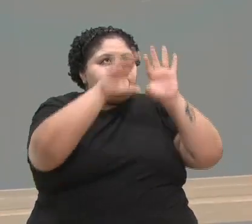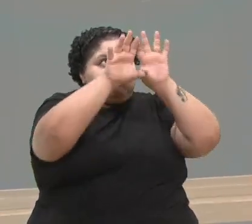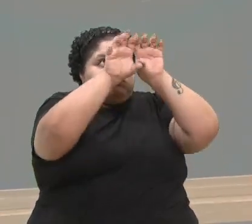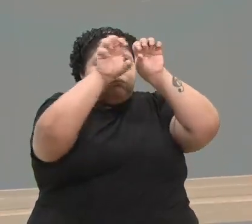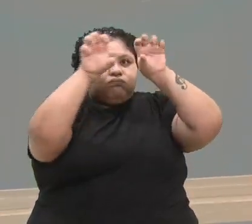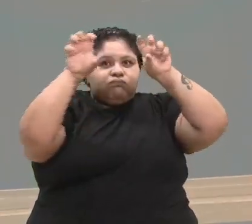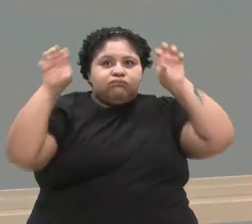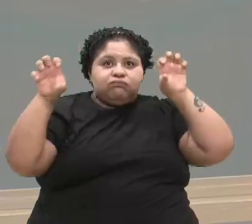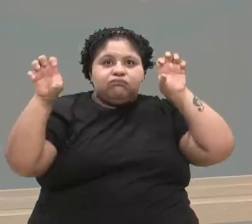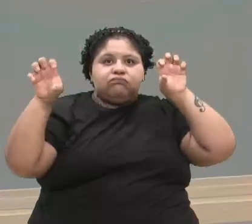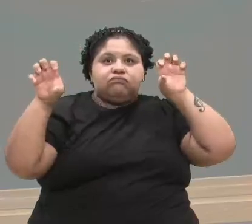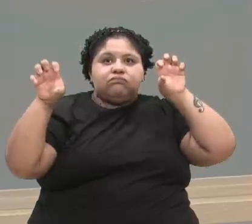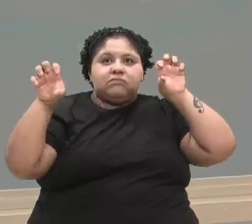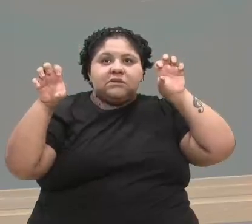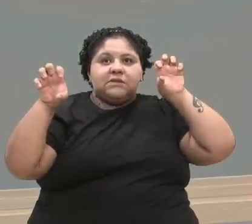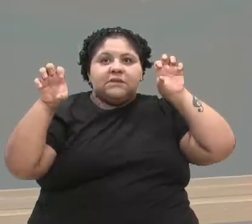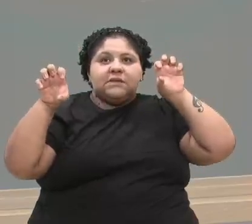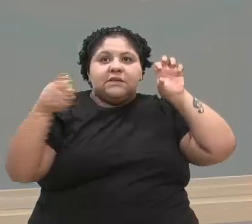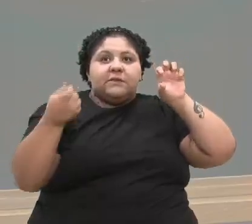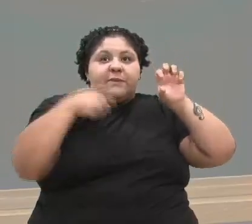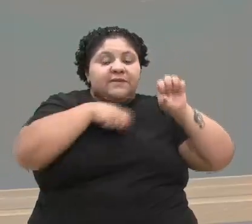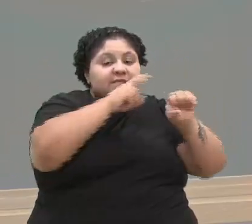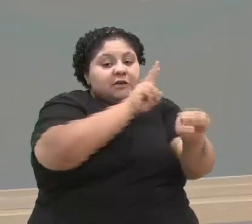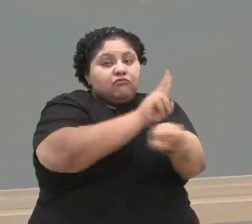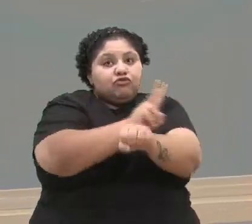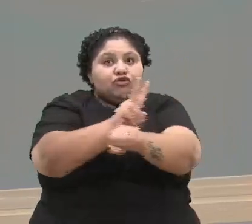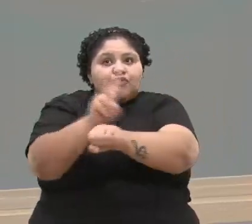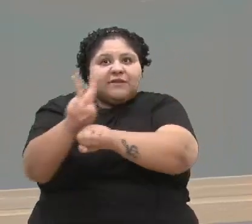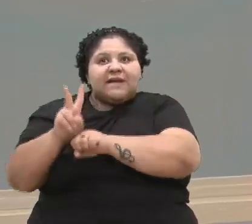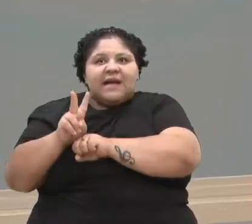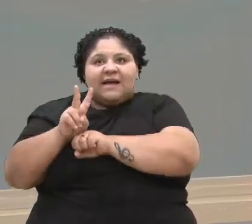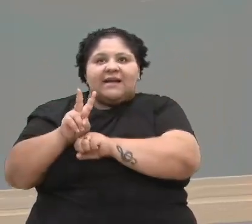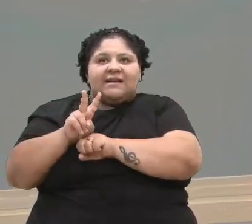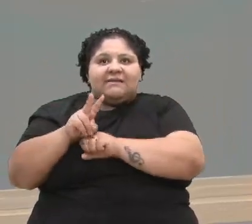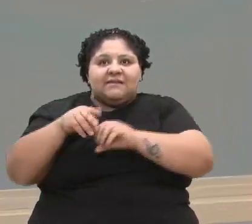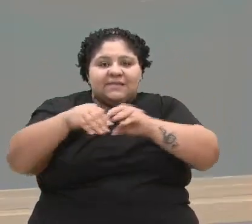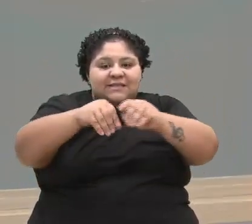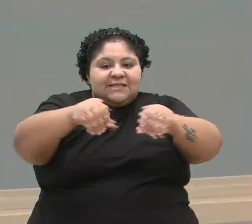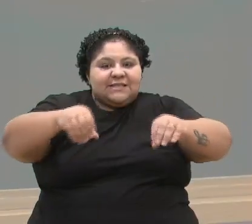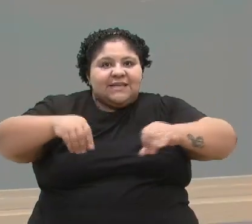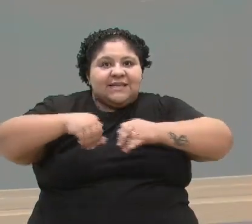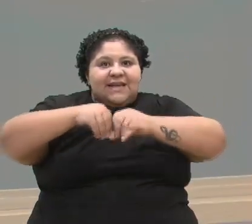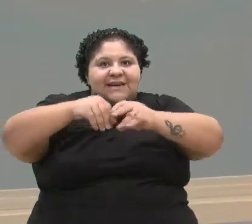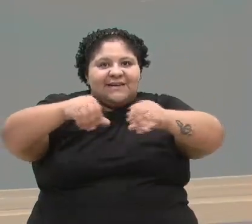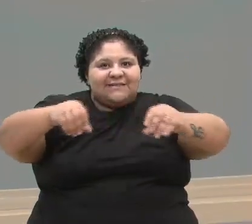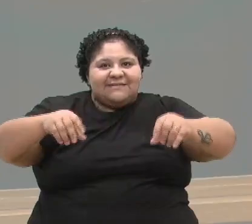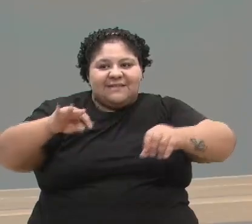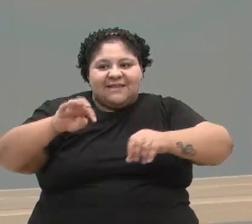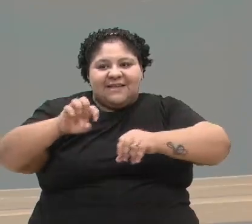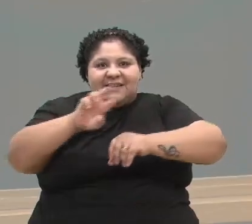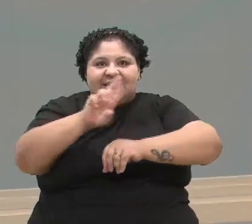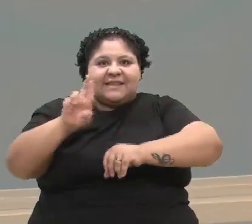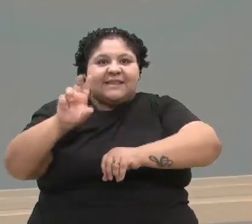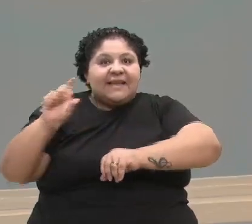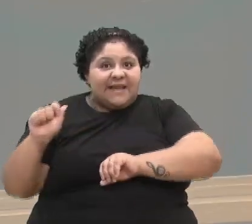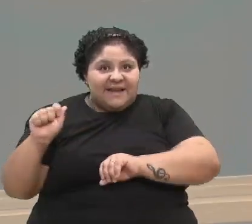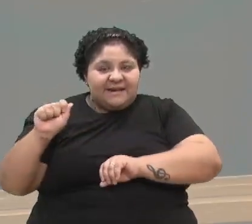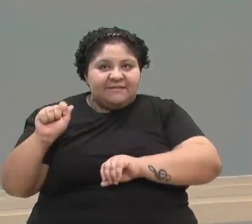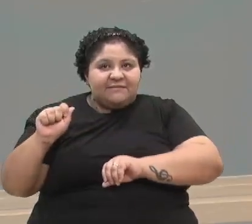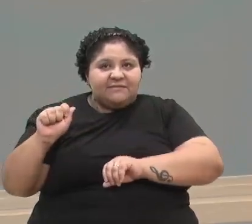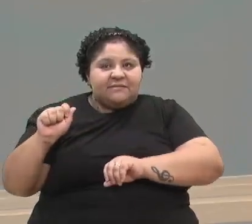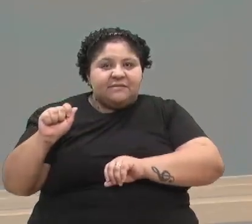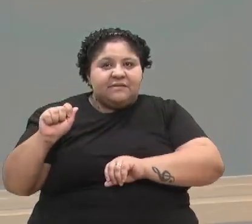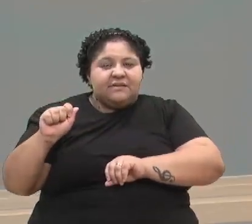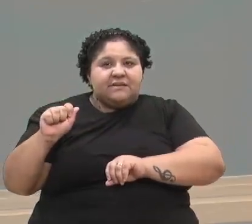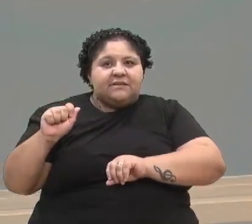a cuidar cada vez mais da Mãe Terra, a nossa Mãe Comum, né. E o IP foi escolhido